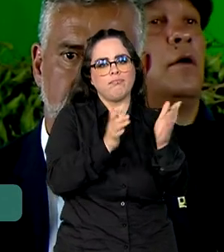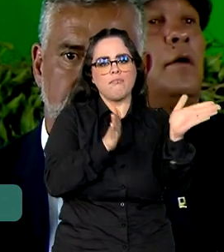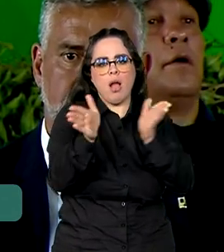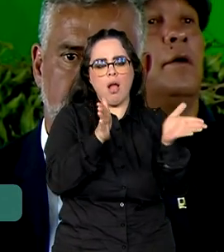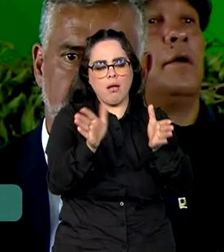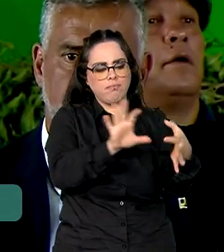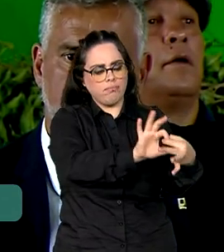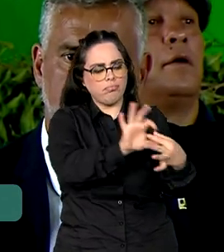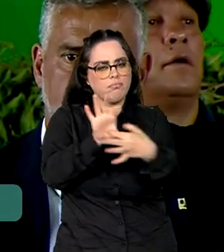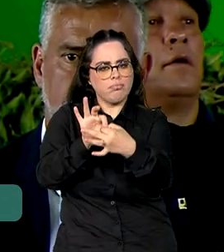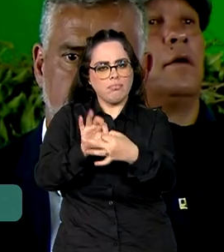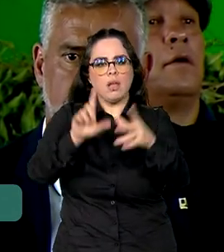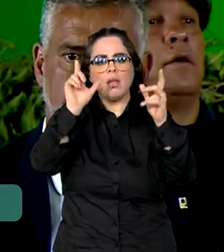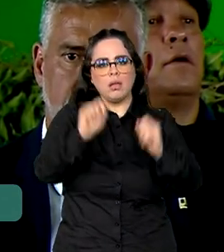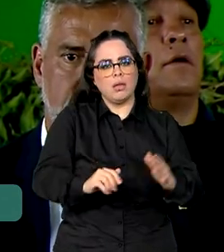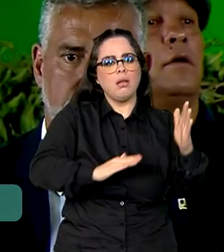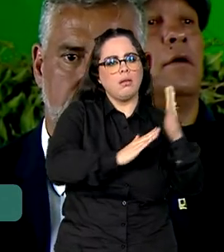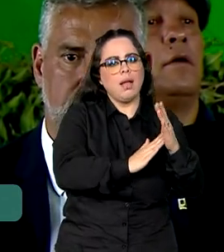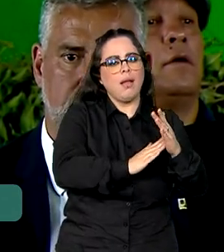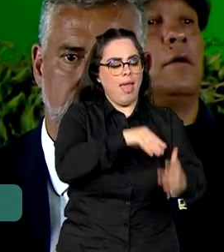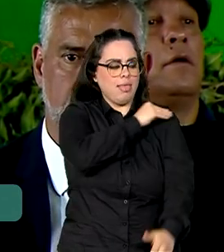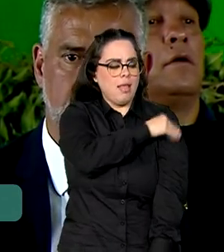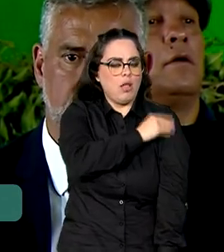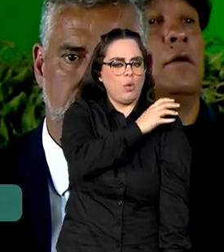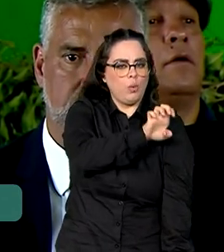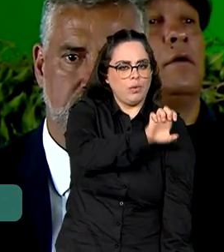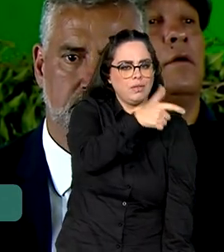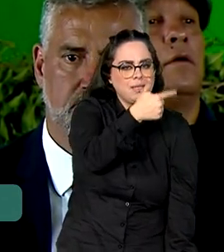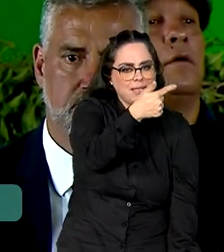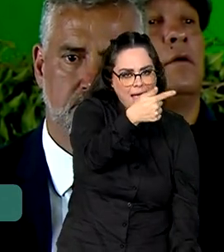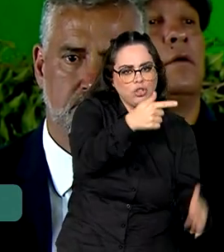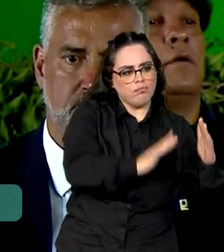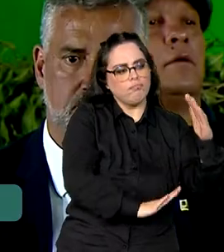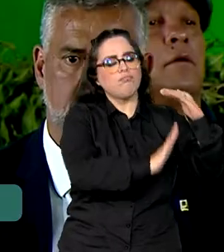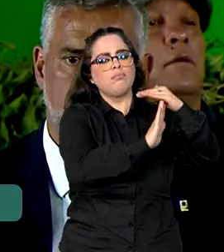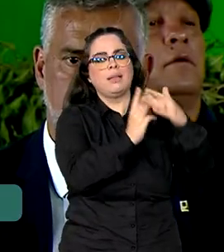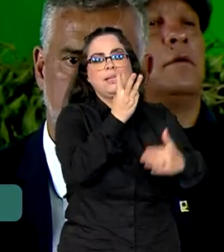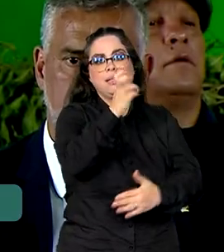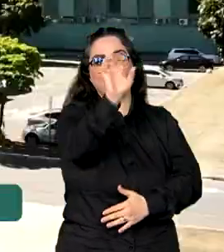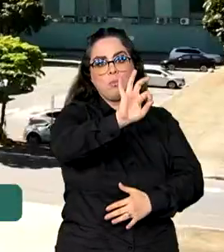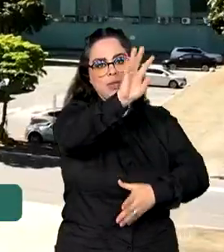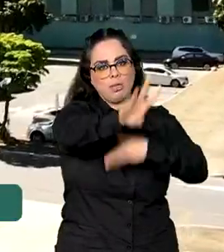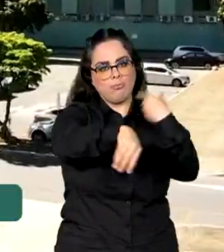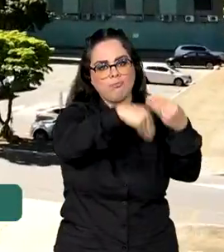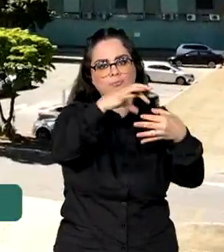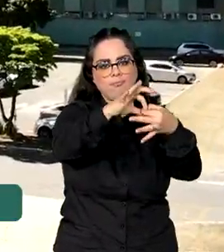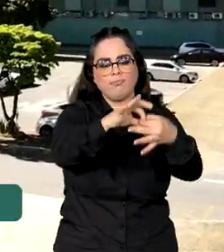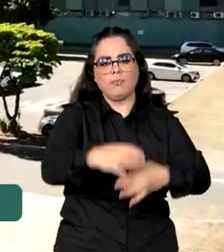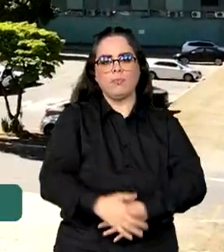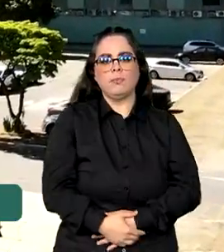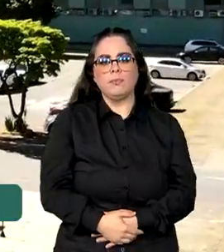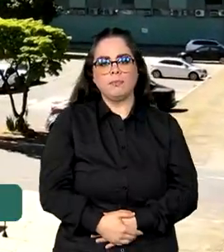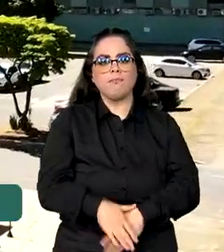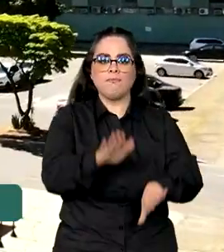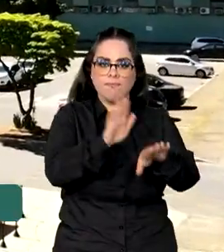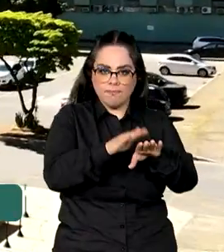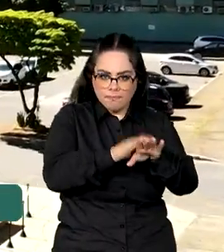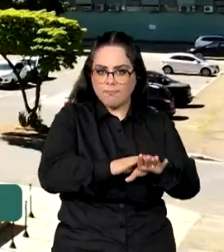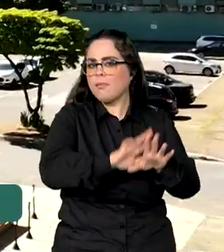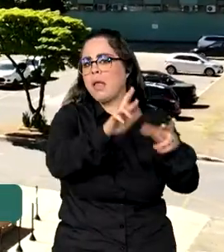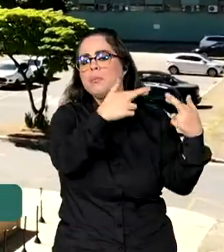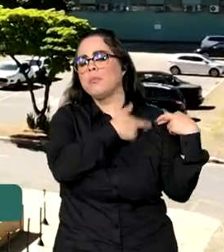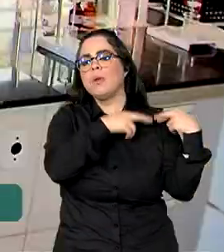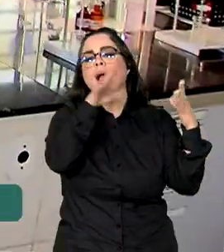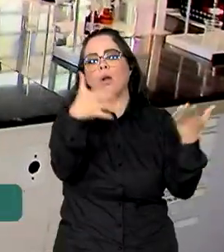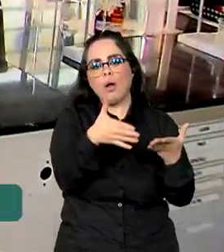Poderemos saltar do E27 até 35% de etanol na mistura. Caberá ao Conselho Nacional de